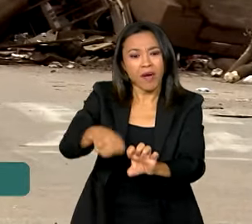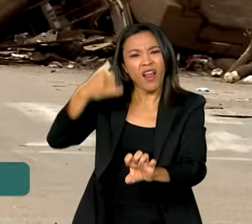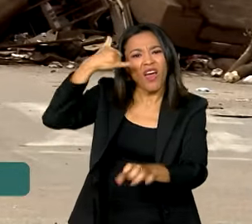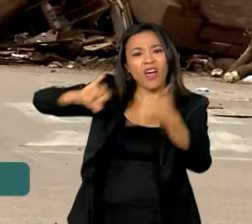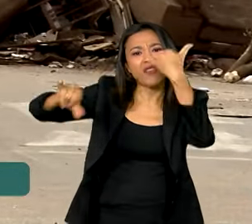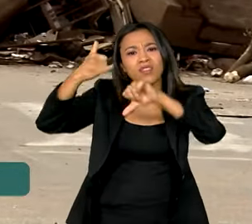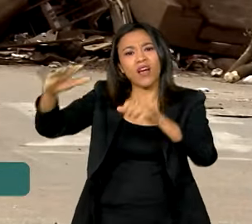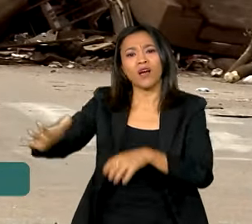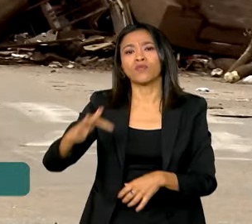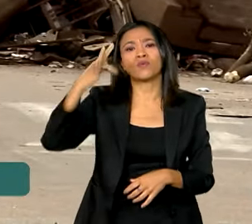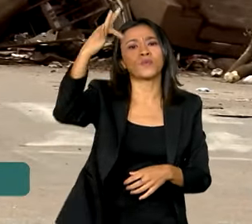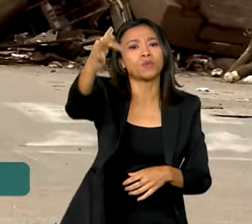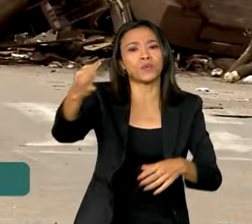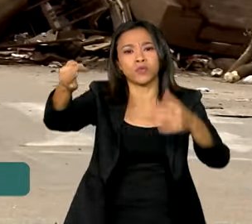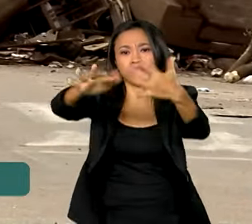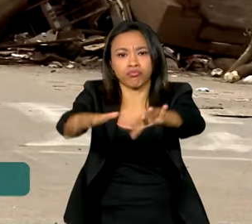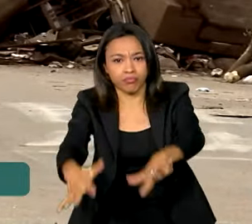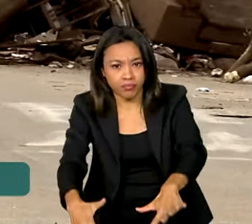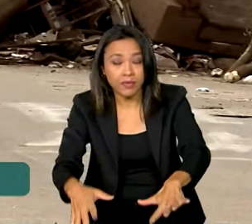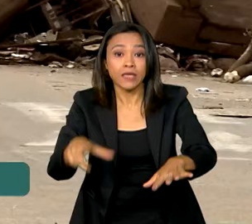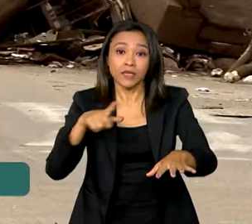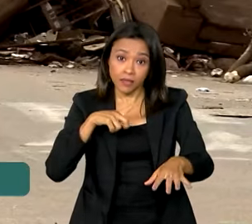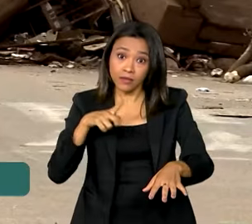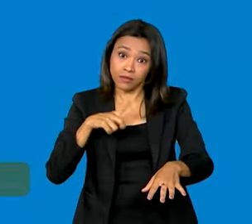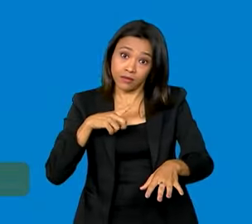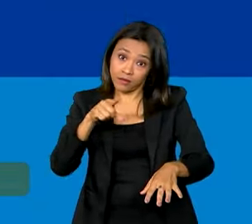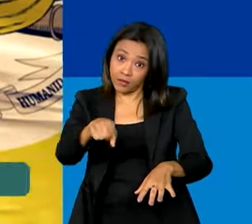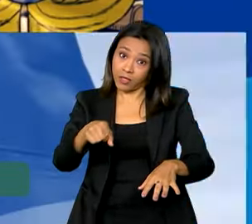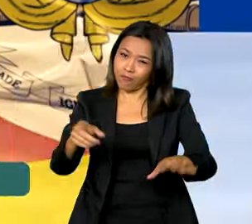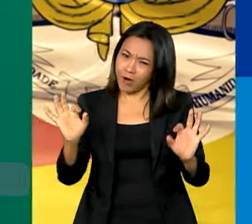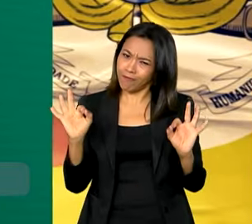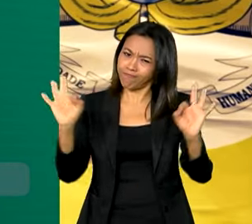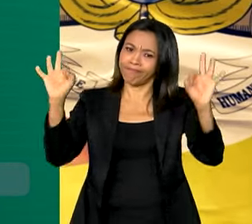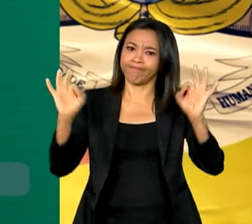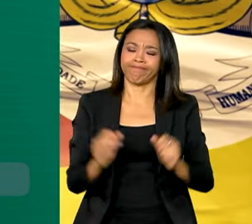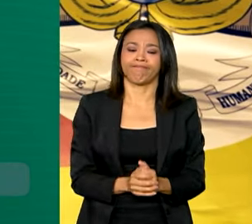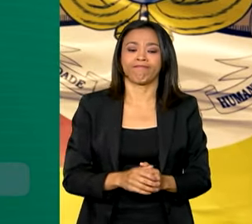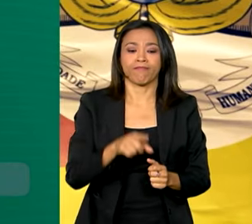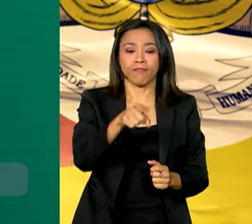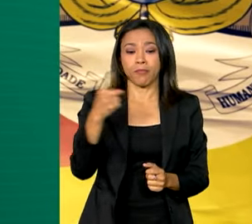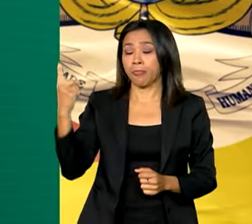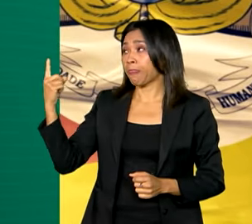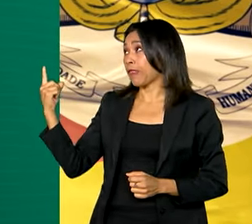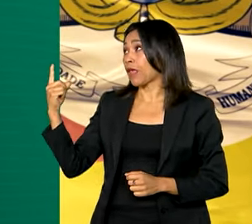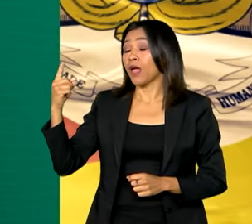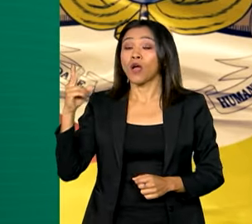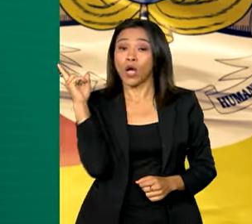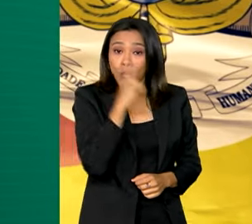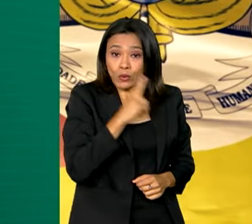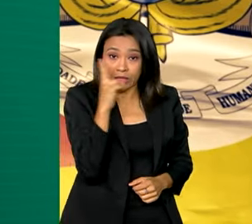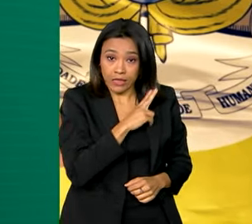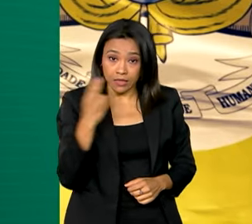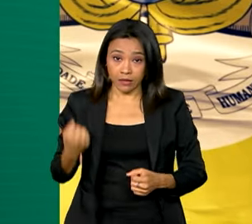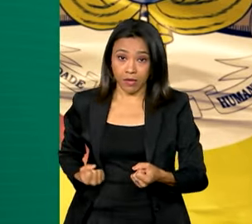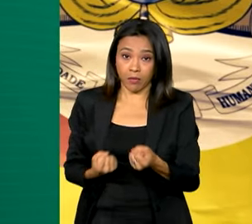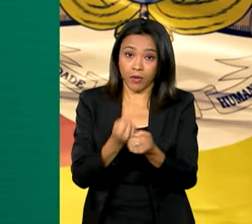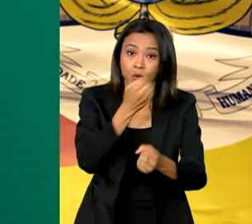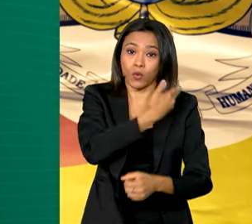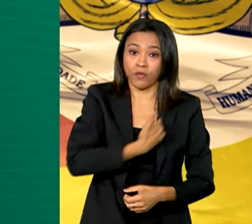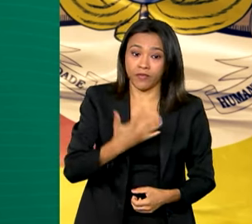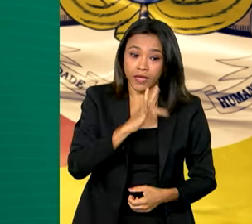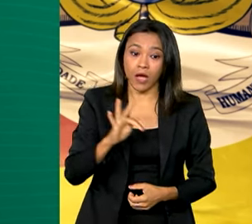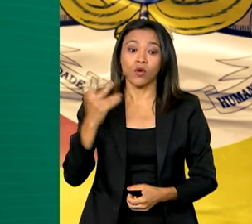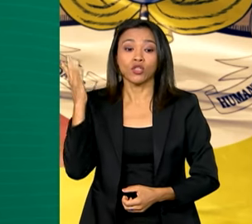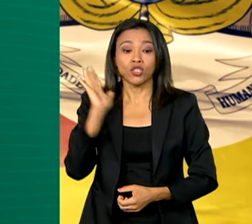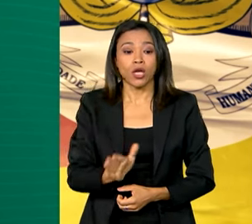desastres e garantir uma resposta eficiente. A resposta emergencial do governo federal incluiu o resgate de mais